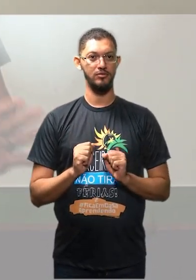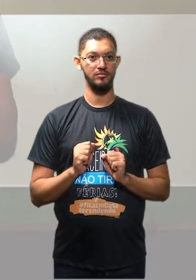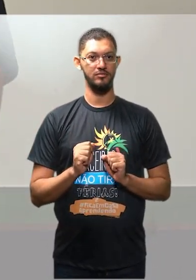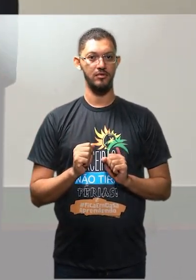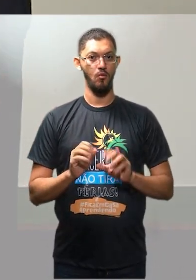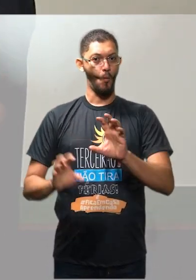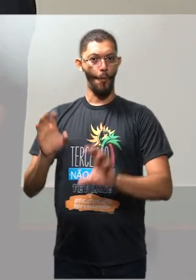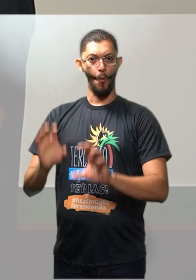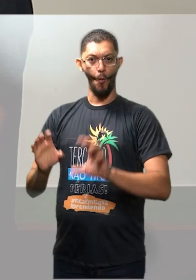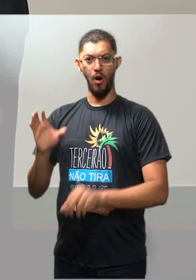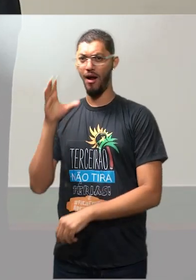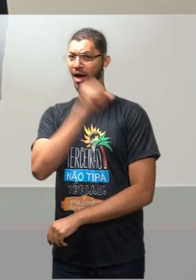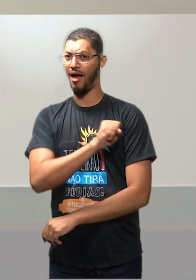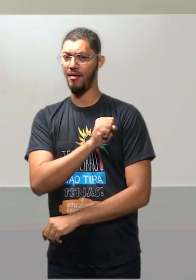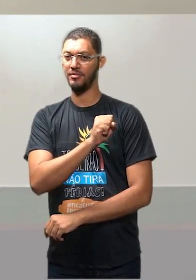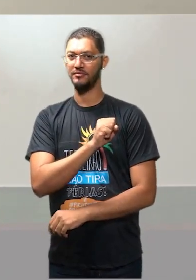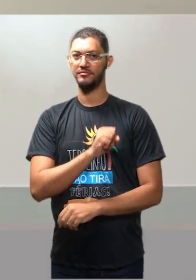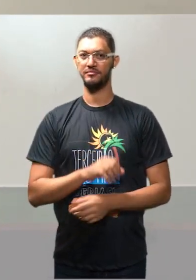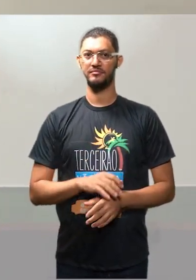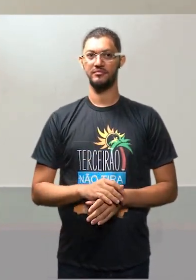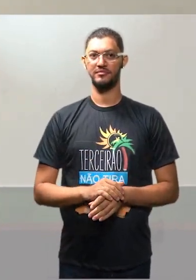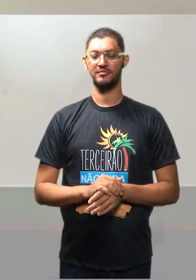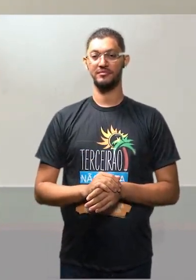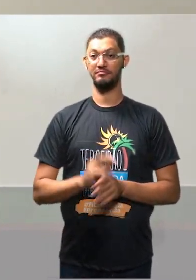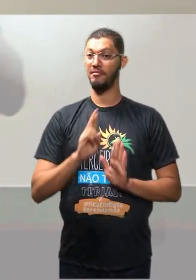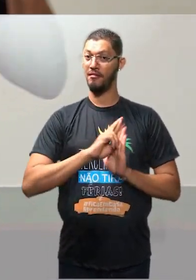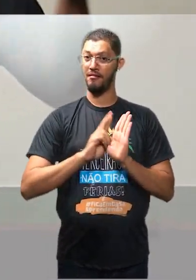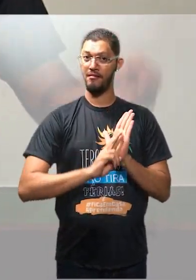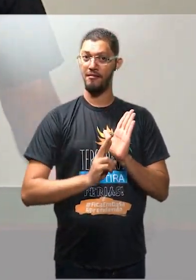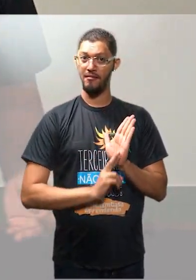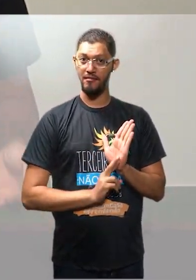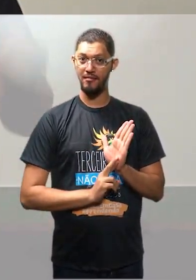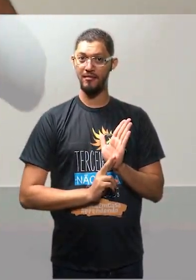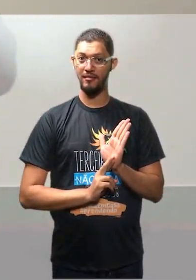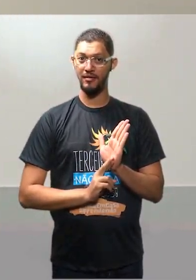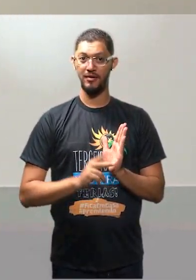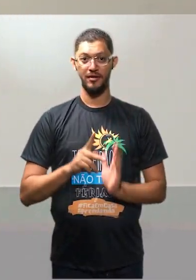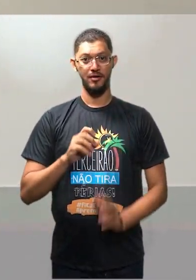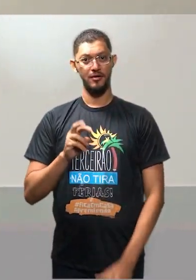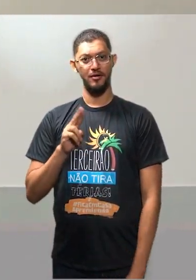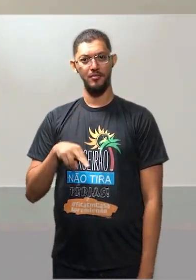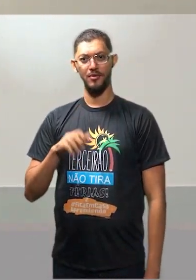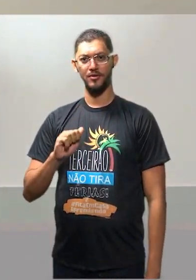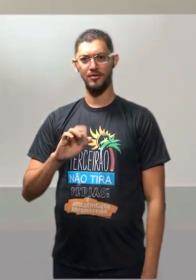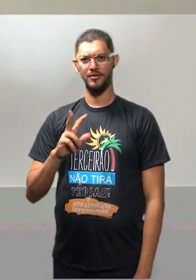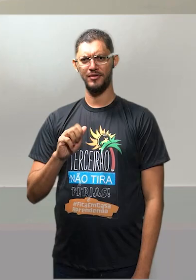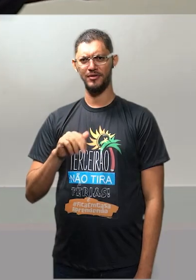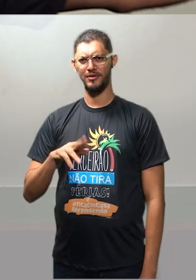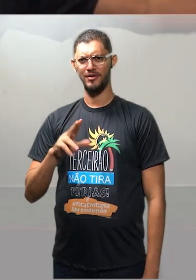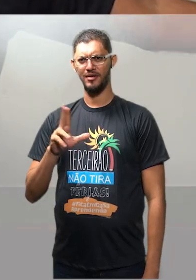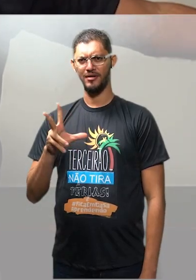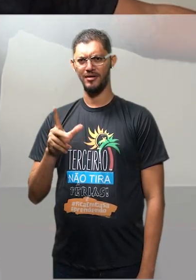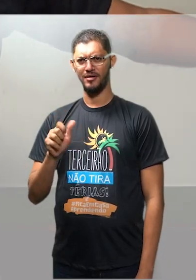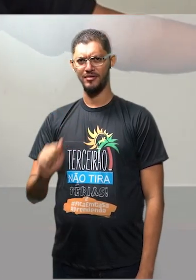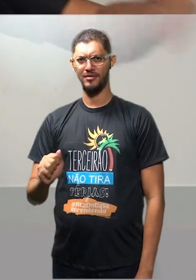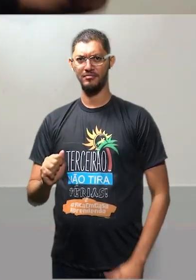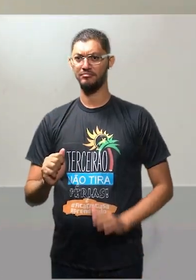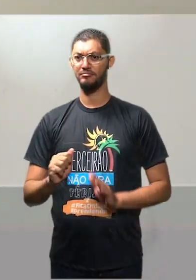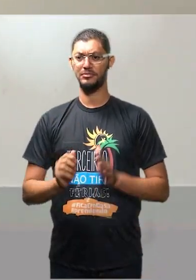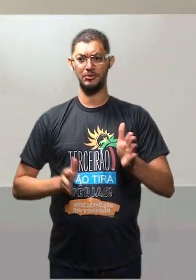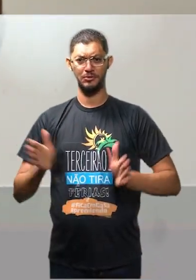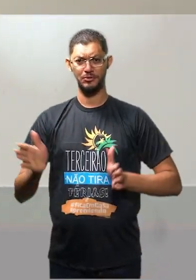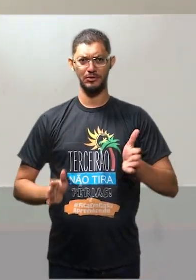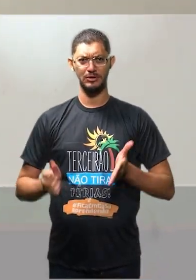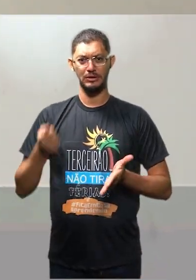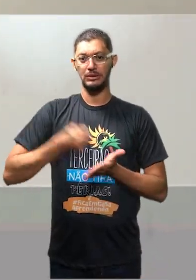nada, é gazéria, é rapidinho. Então, essas são as regras da porno-chanchada estabelecidas pelo regime militar